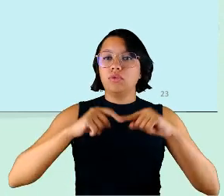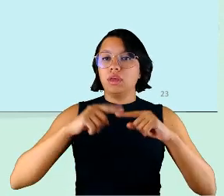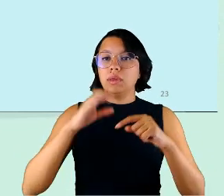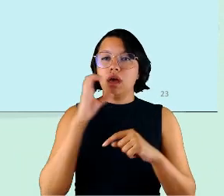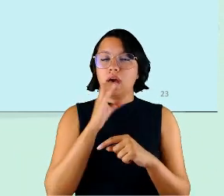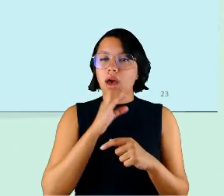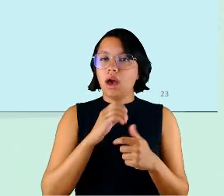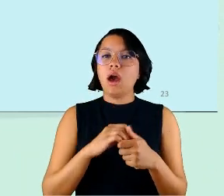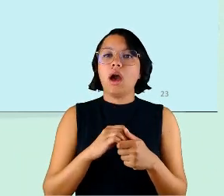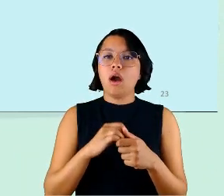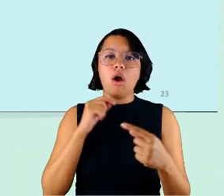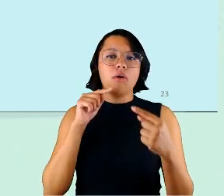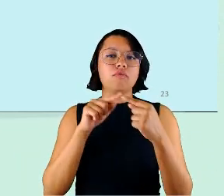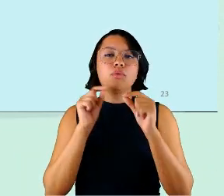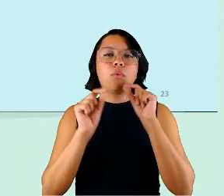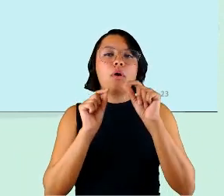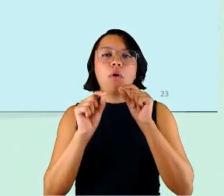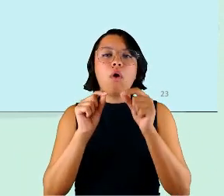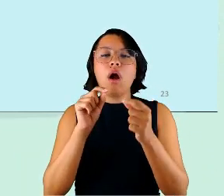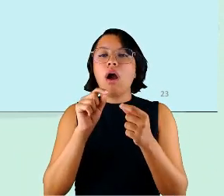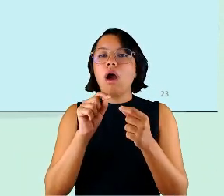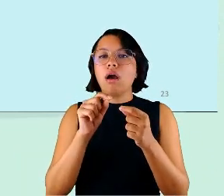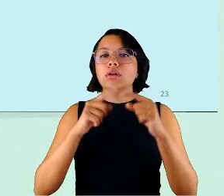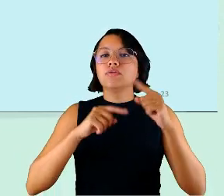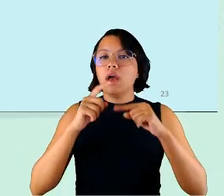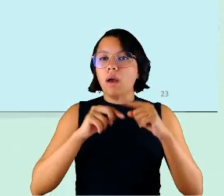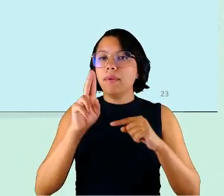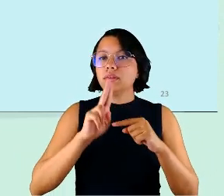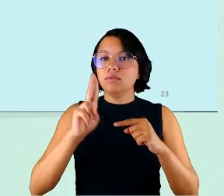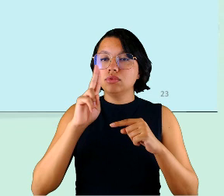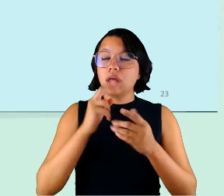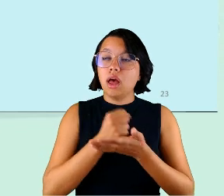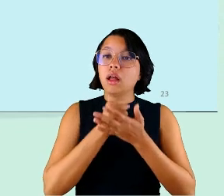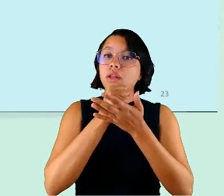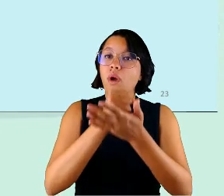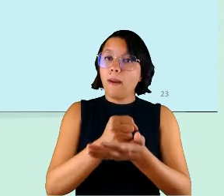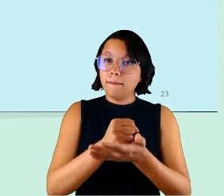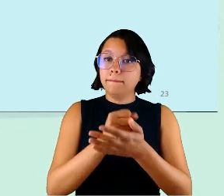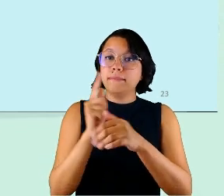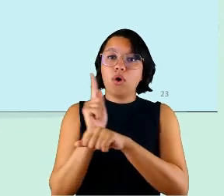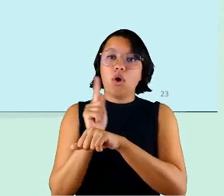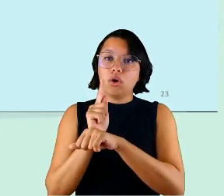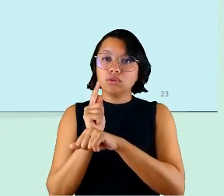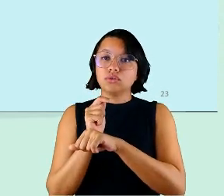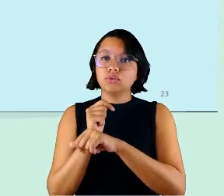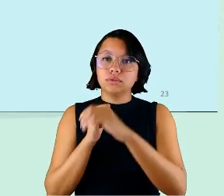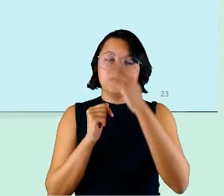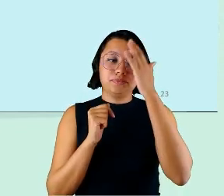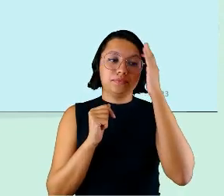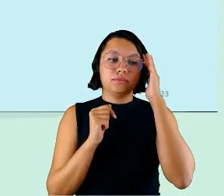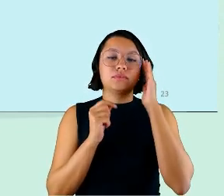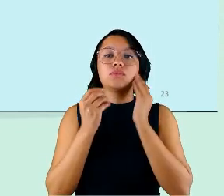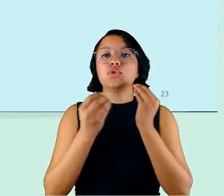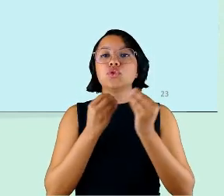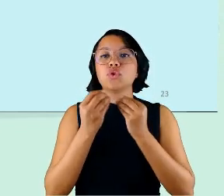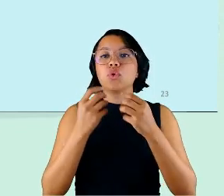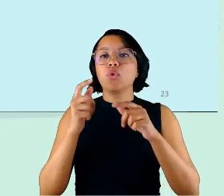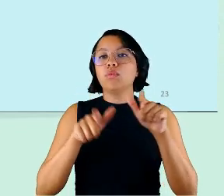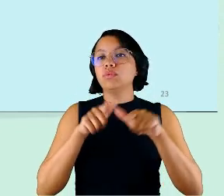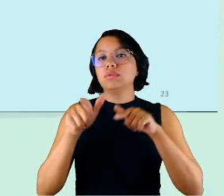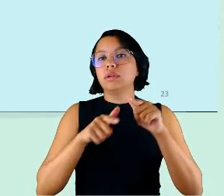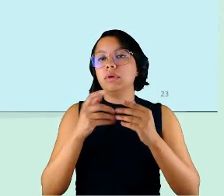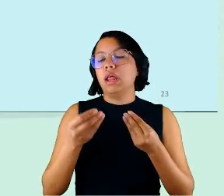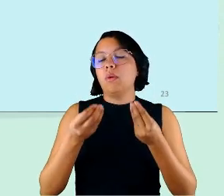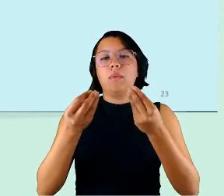imediatamente definiu quais eram as ferramentas a utilizar e deu apoio aos gestores sobre como trabalhar com as